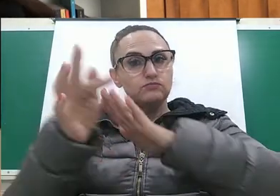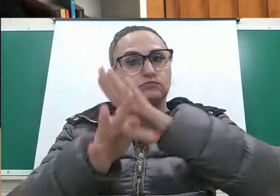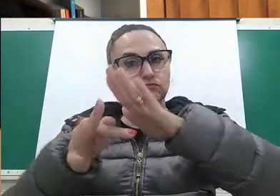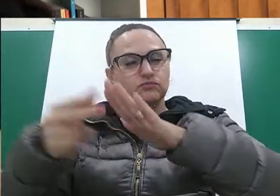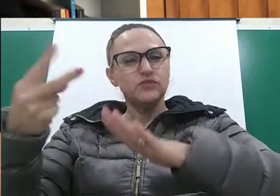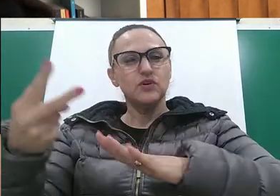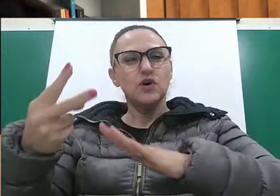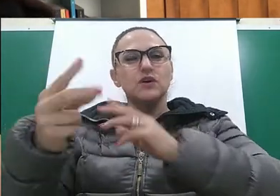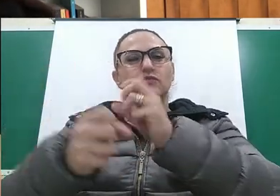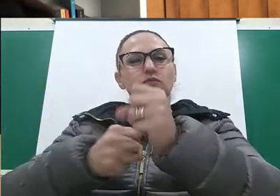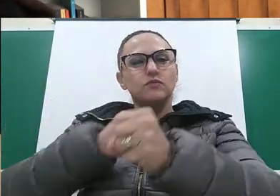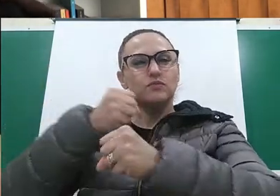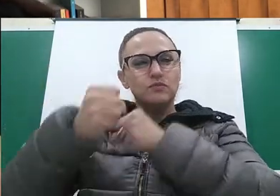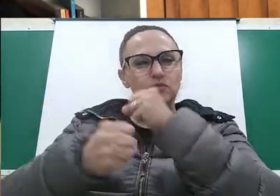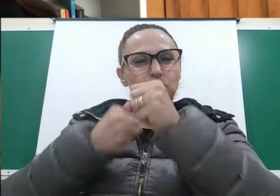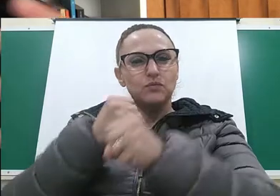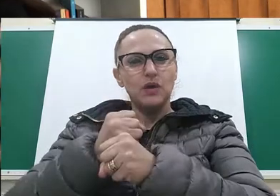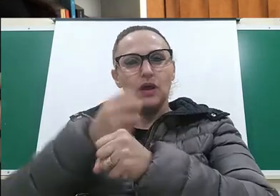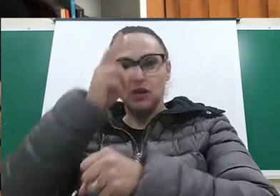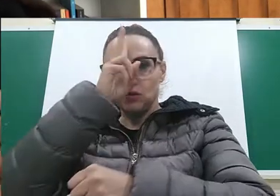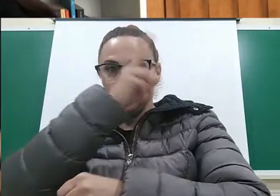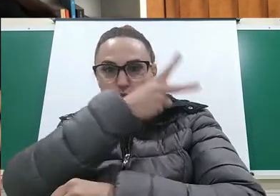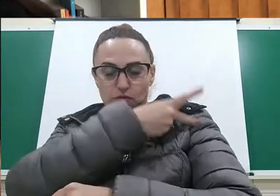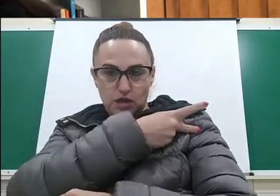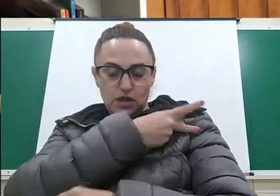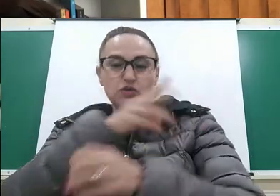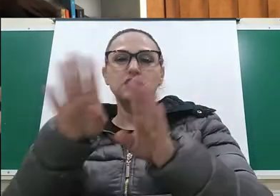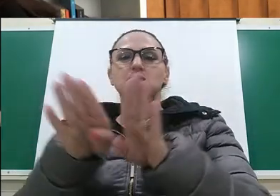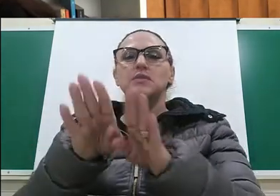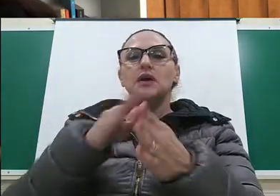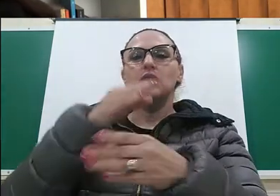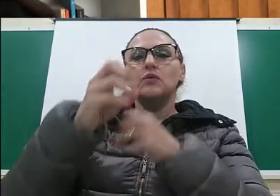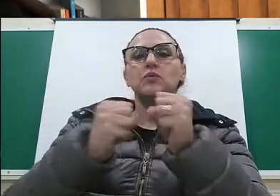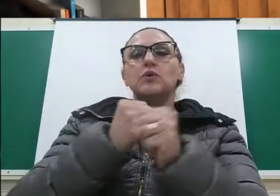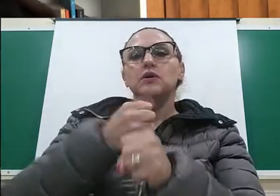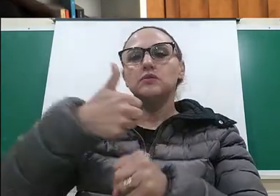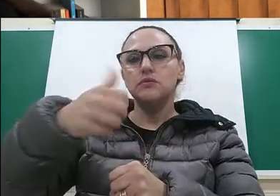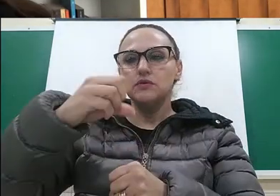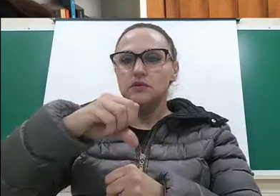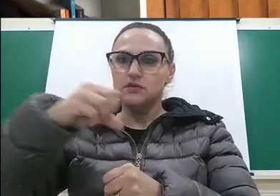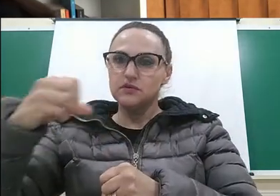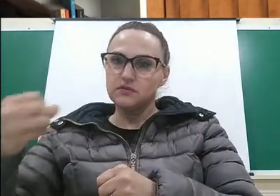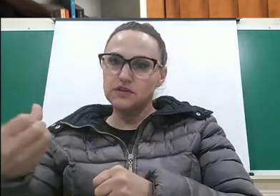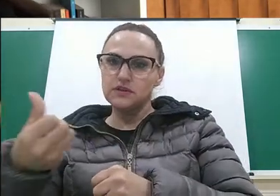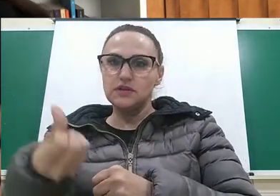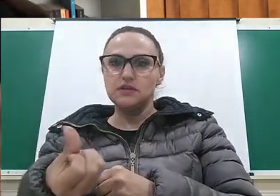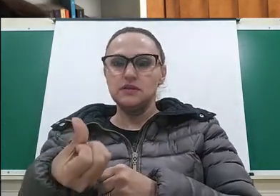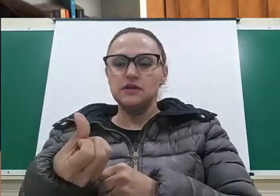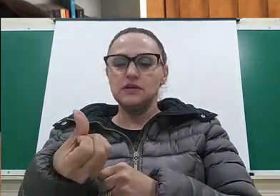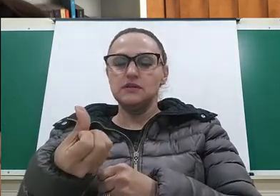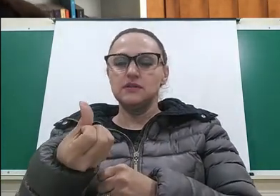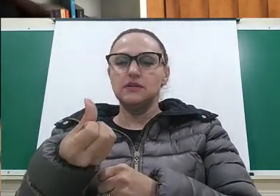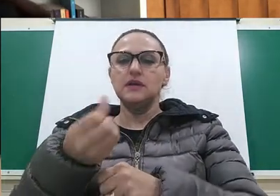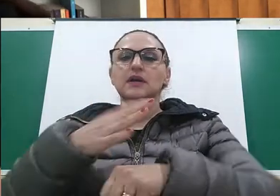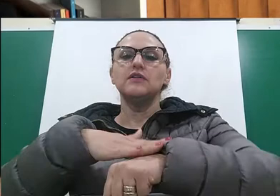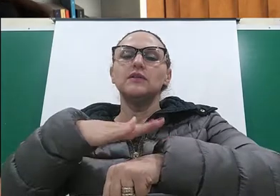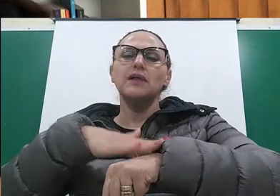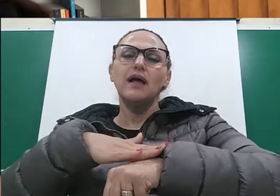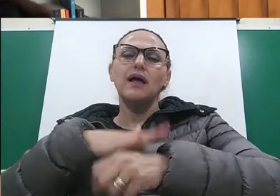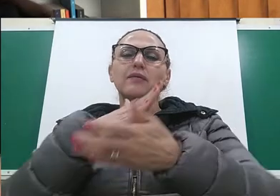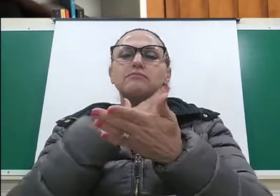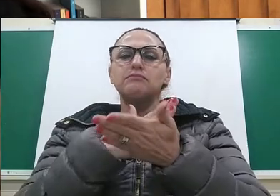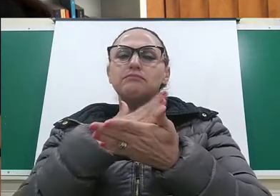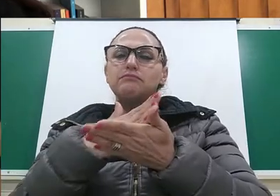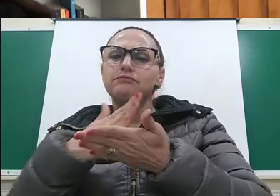proposta em 1996. Antes disso, a idade que a criança entrava na escola, a quantidade de anos que ela permanecia em cada